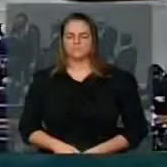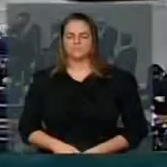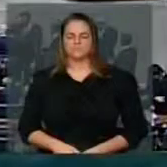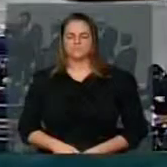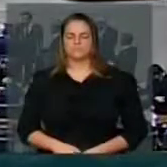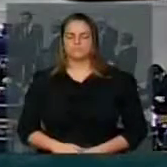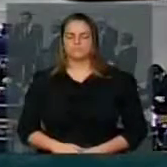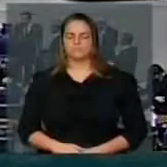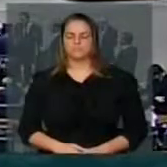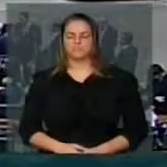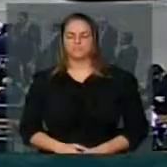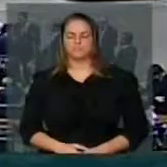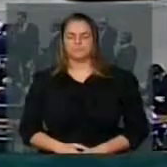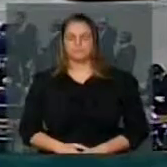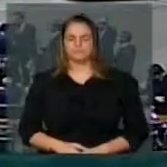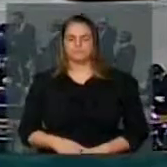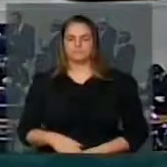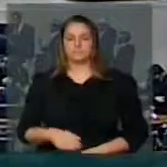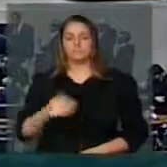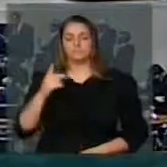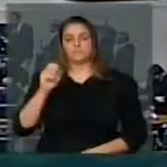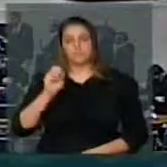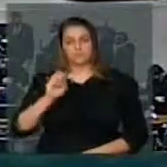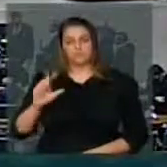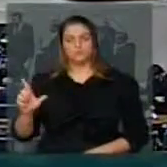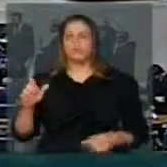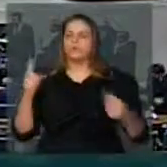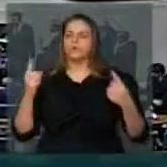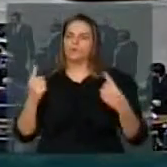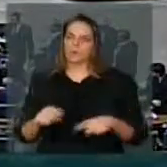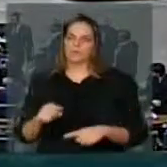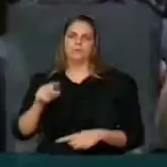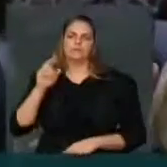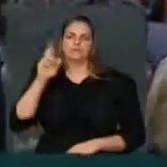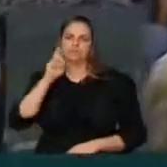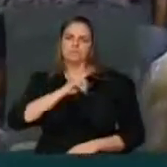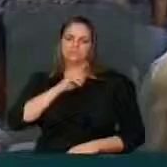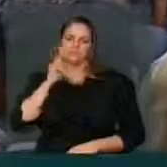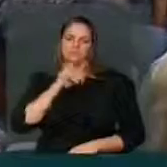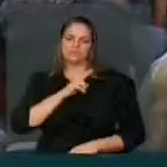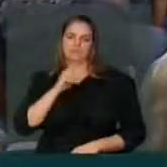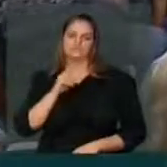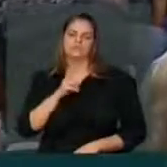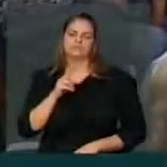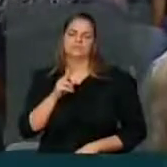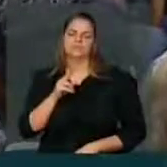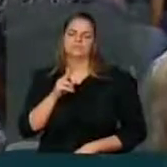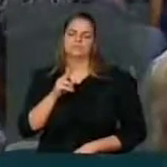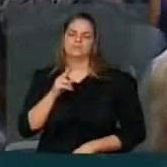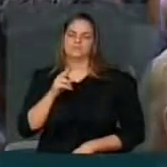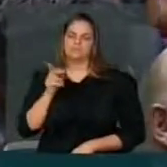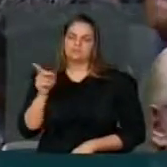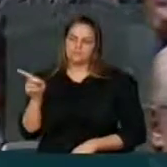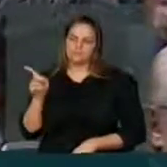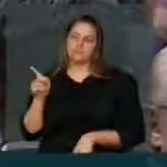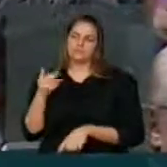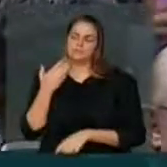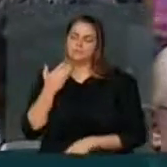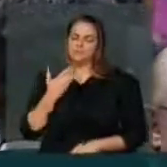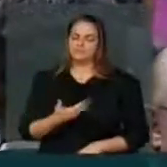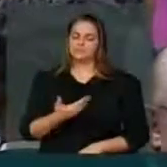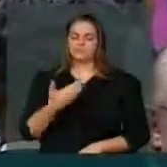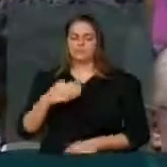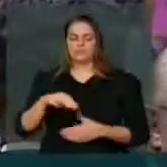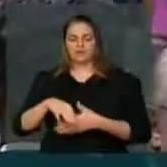O pessoal é contra a urgência solicitada pelo mais intimorado líder do